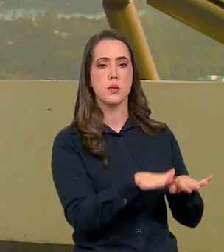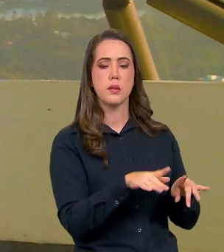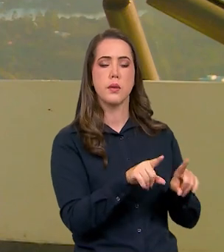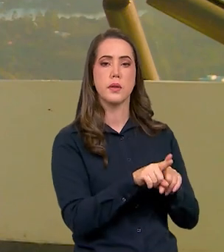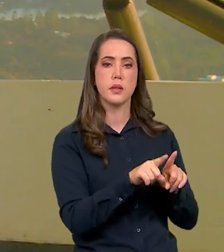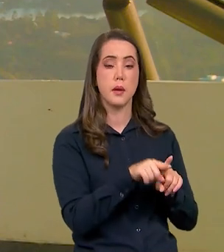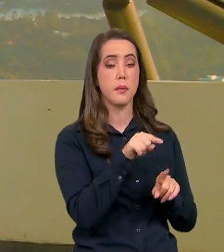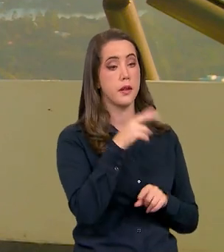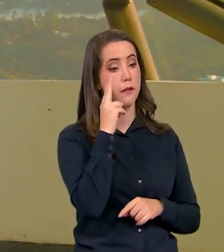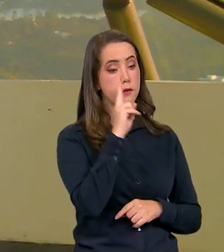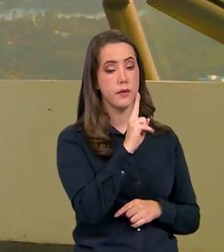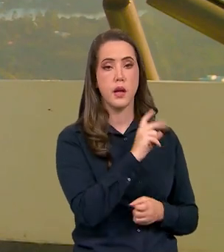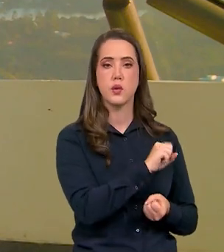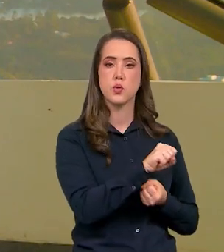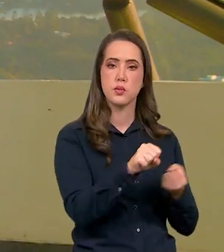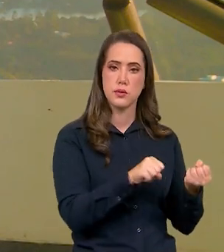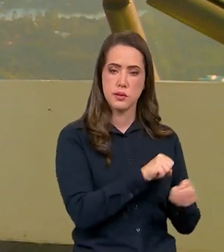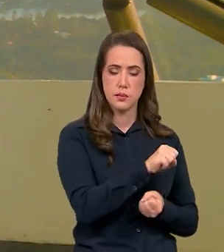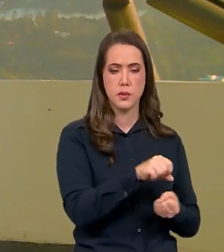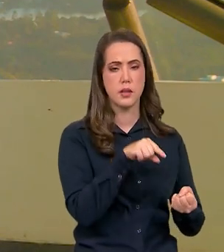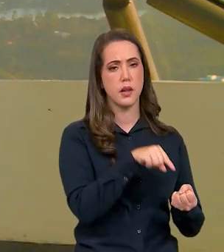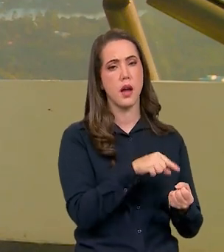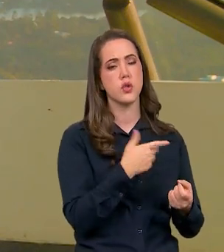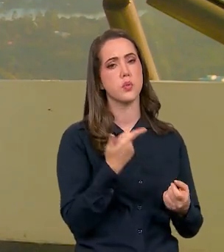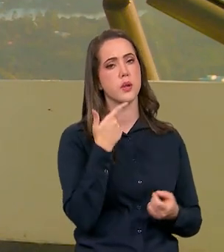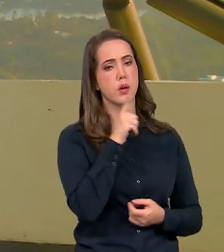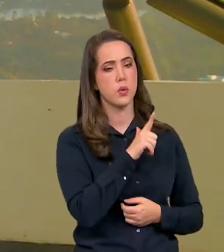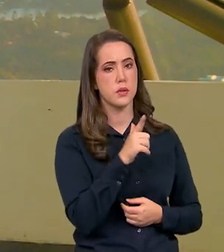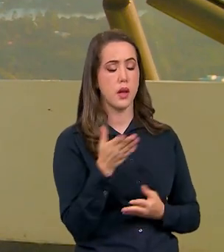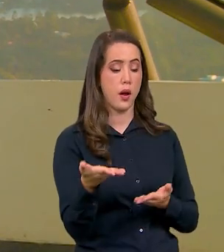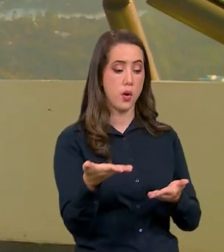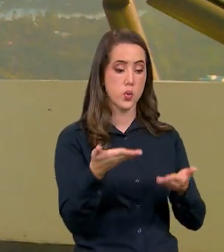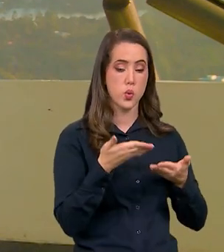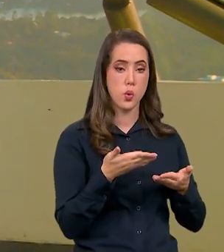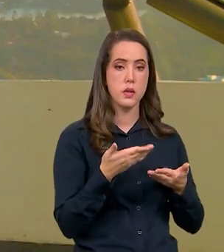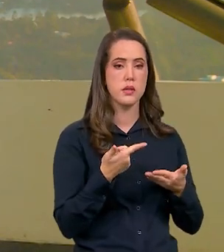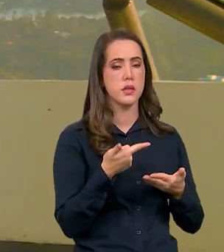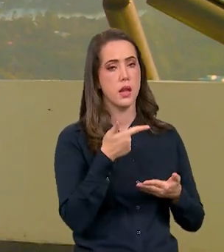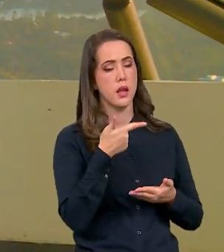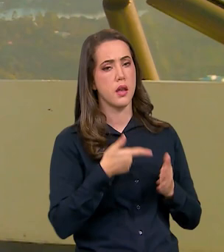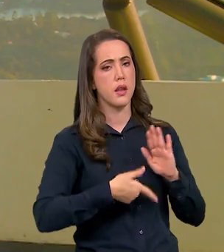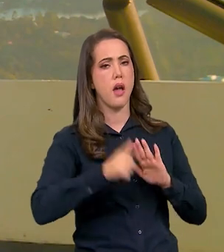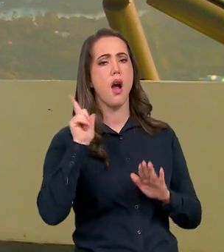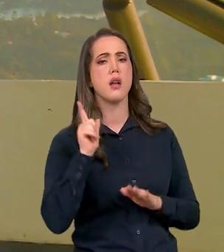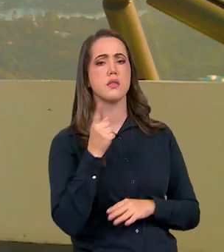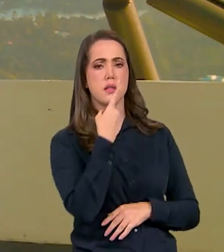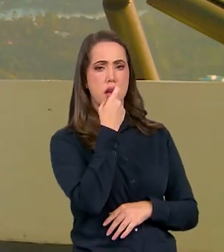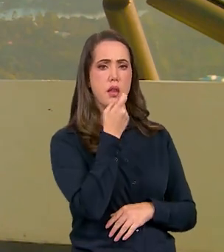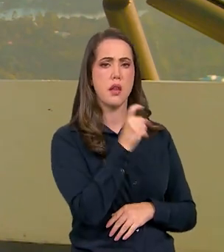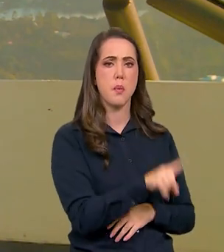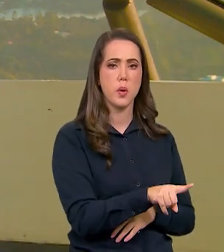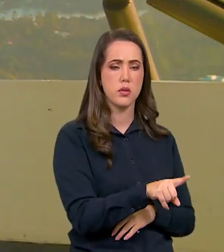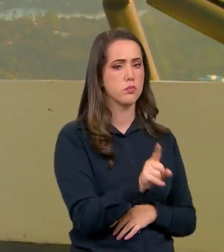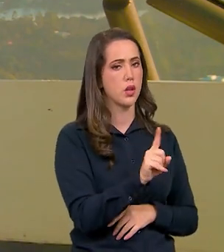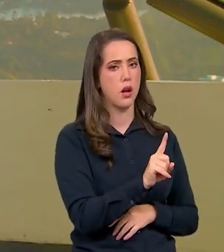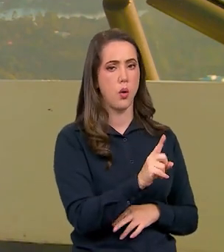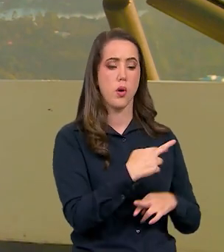esse programa tem um viés sustentável também que é justamente recolher esses equipamentos que não